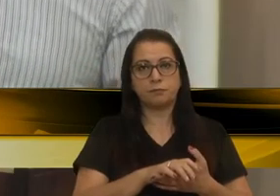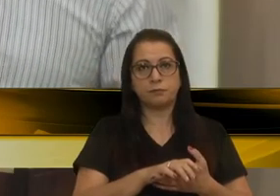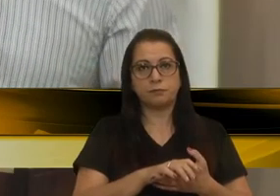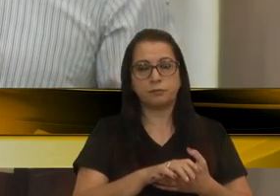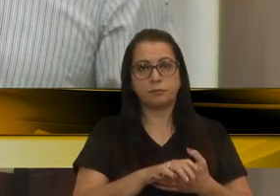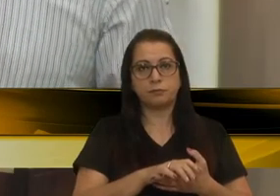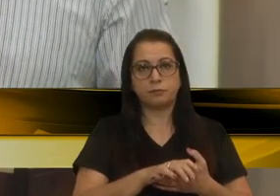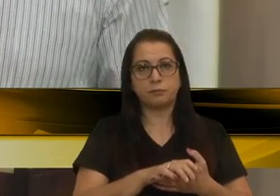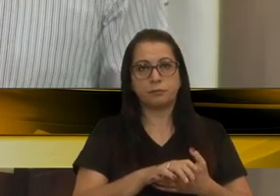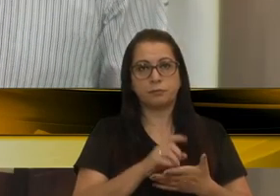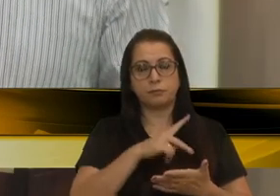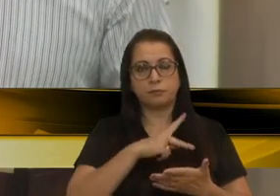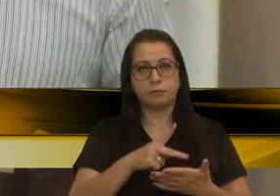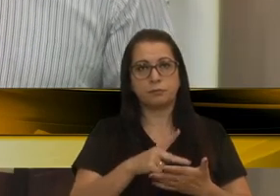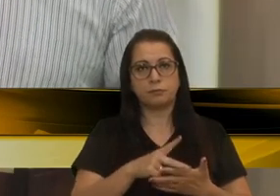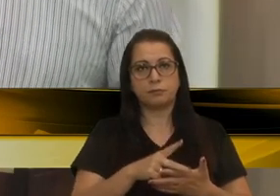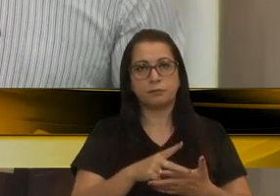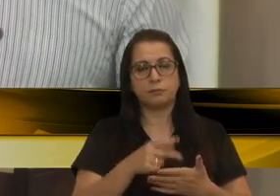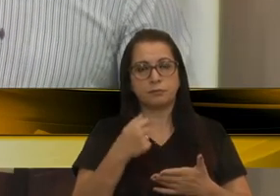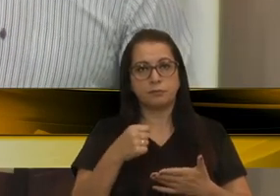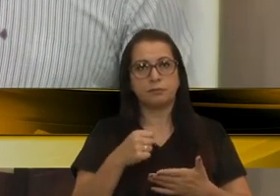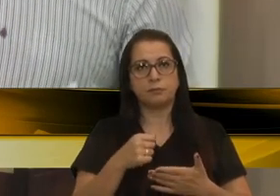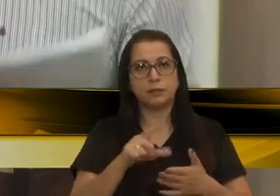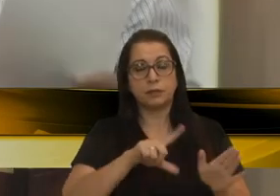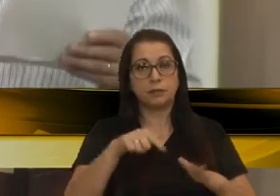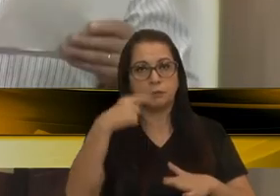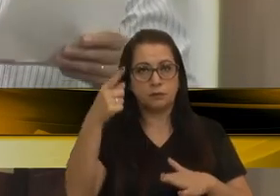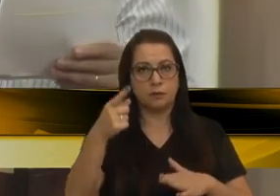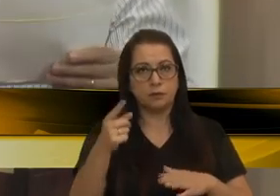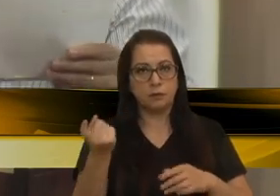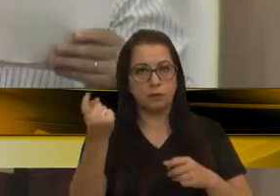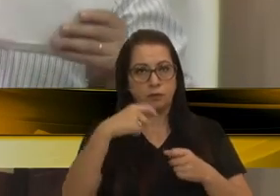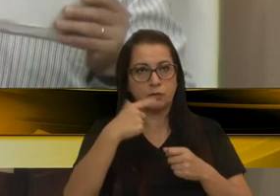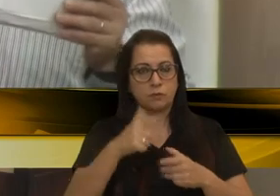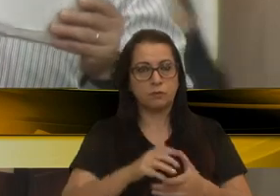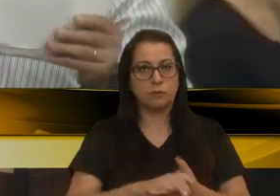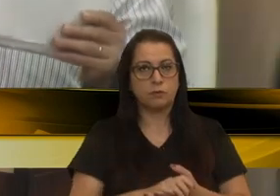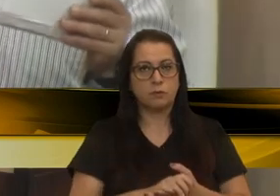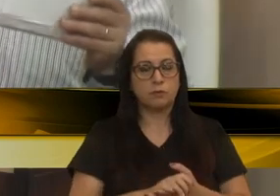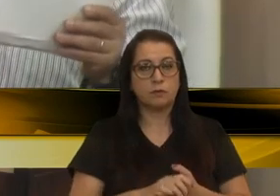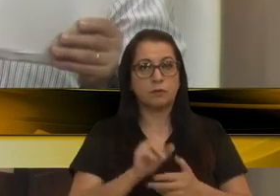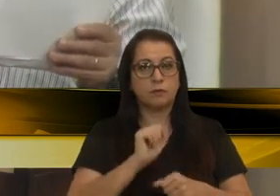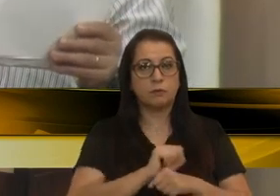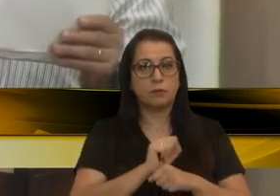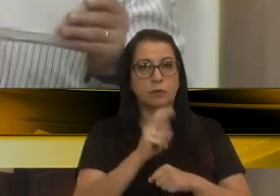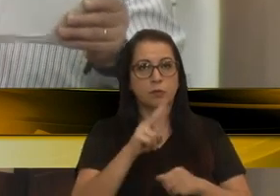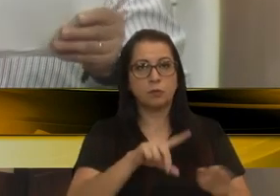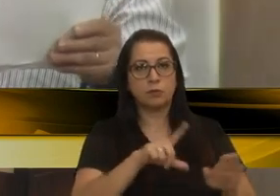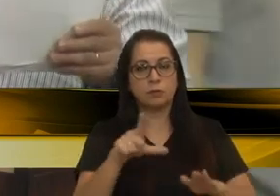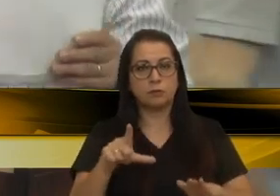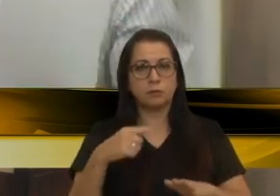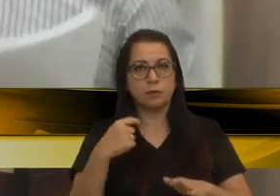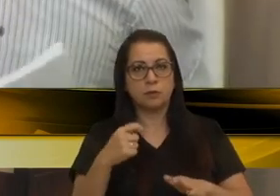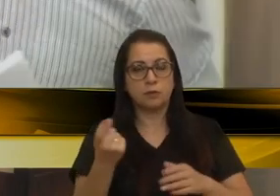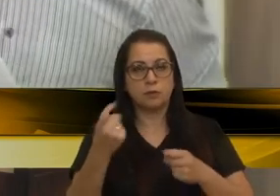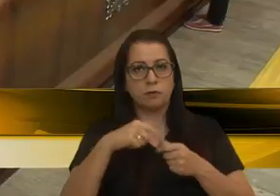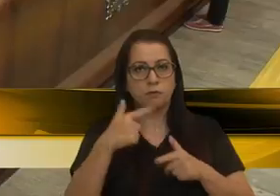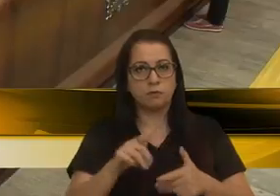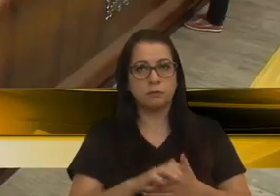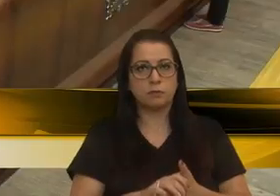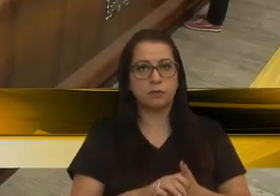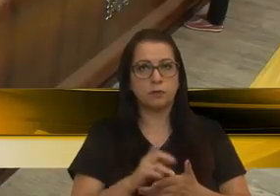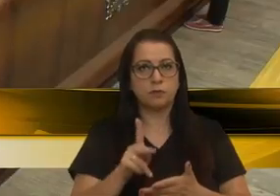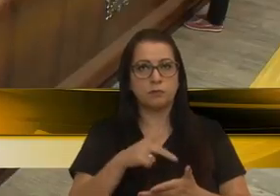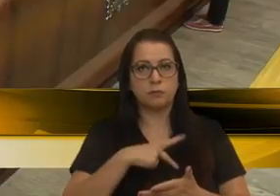Seria isso hoje, senhor presidente, mas se precisar, a semana que vem a outra, volta de novo. Vou aguardar duas semanas, se precisar, volta de novo.